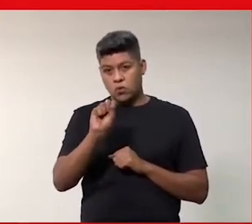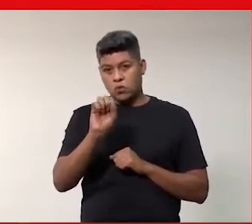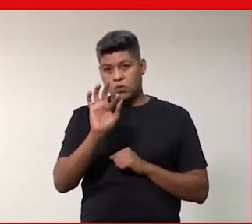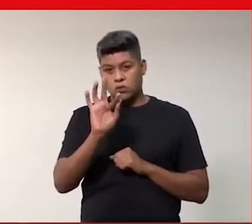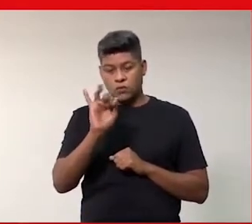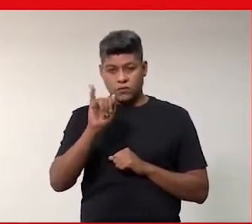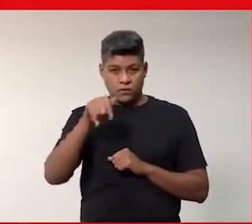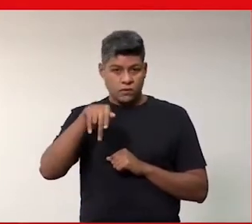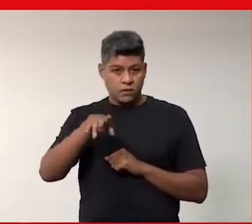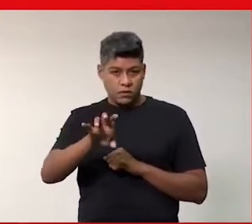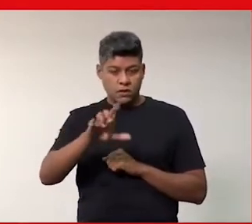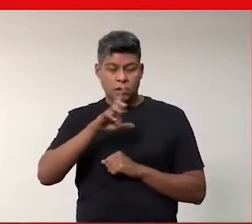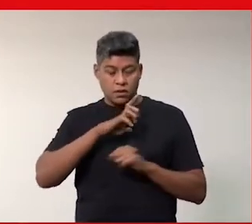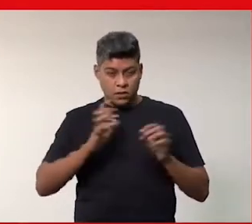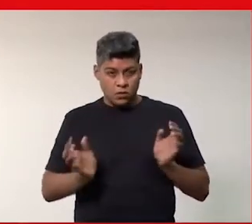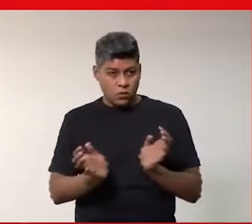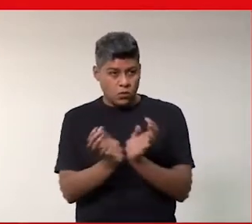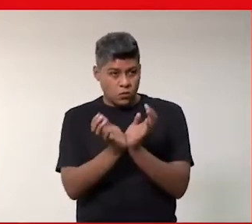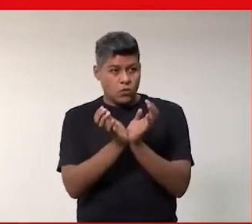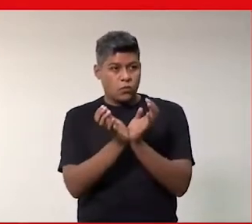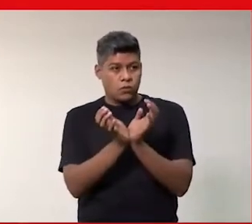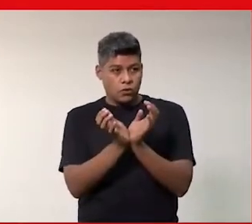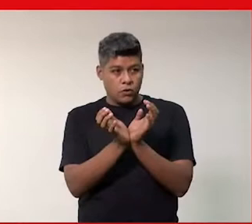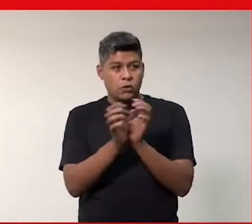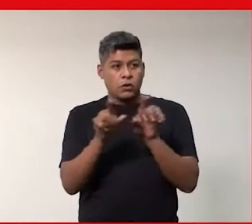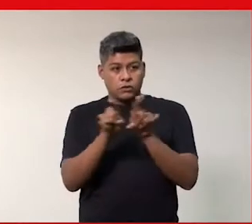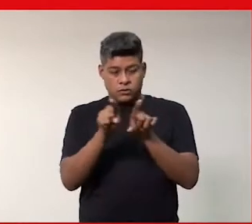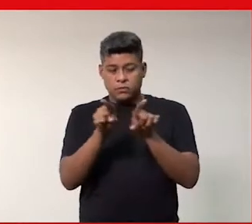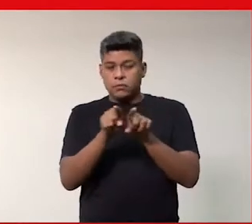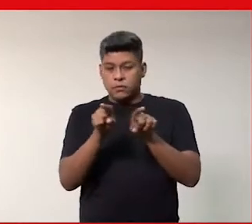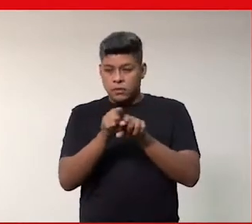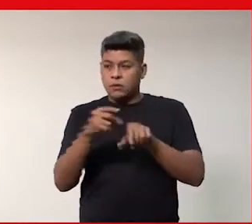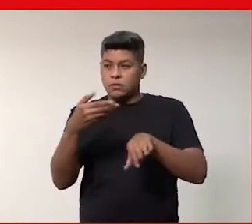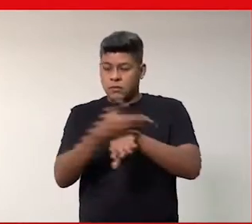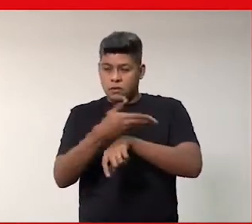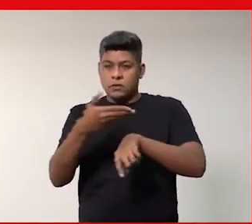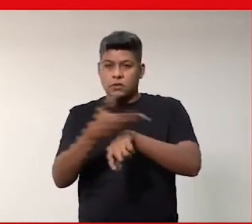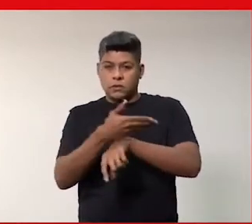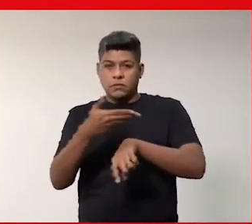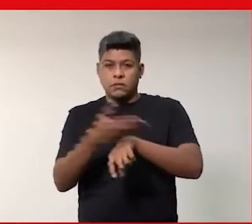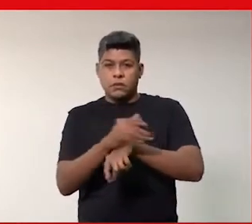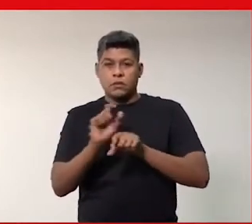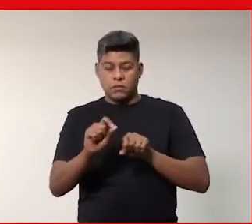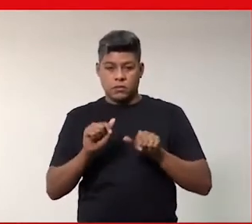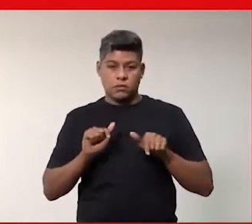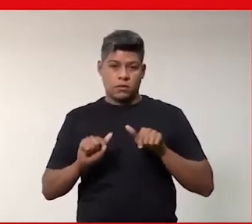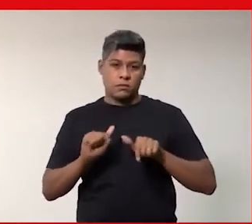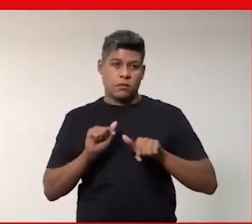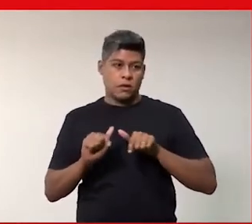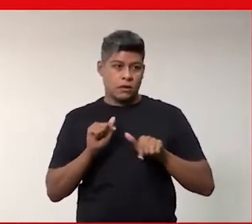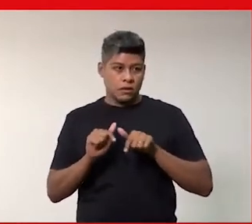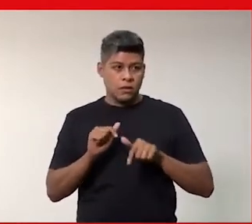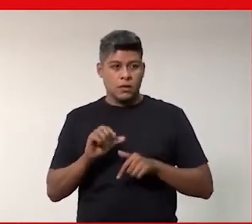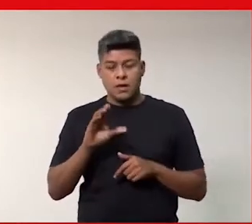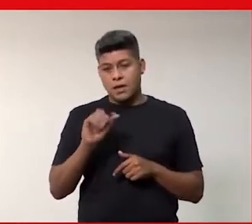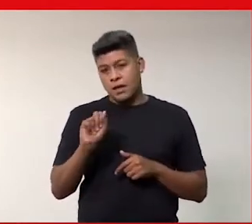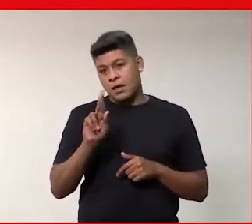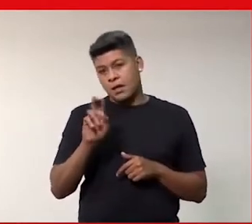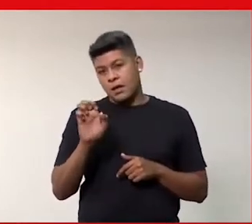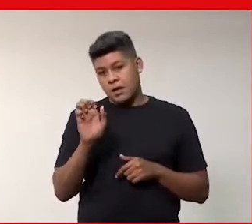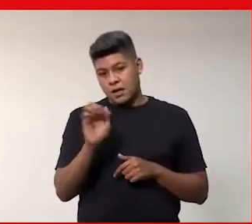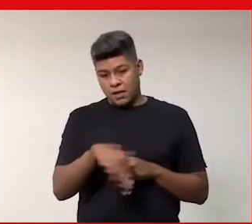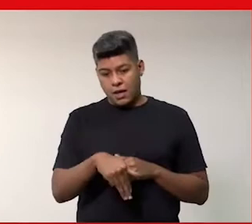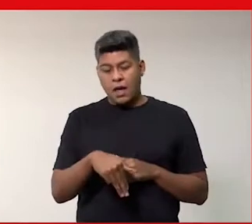e temos um comitê também participando desse trabalho. Karen Breitman é uma